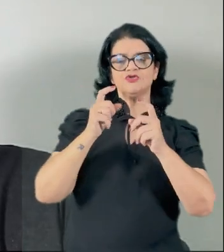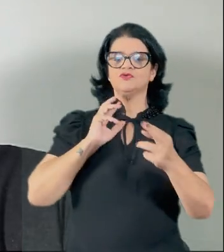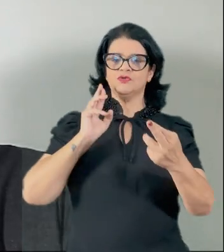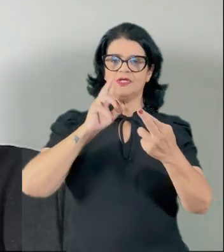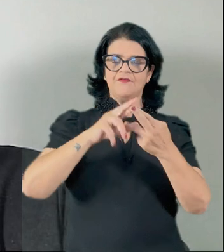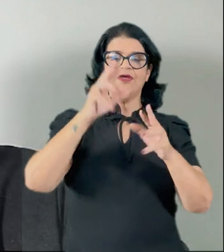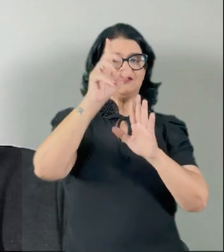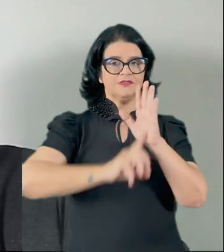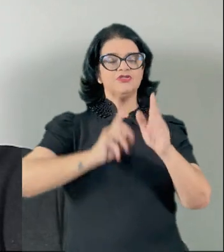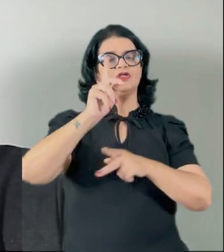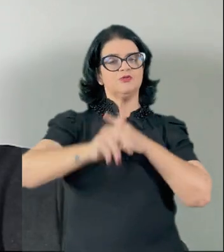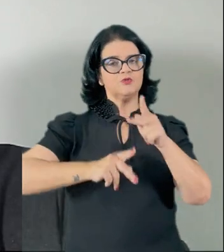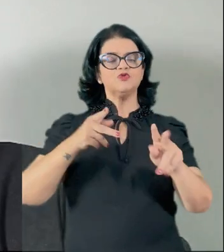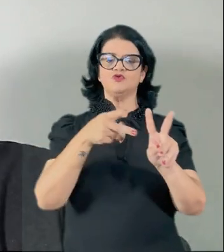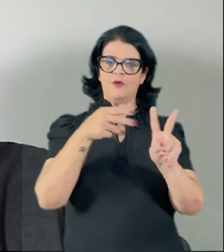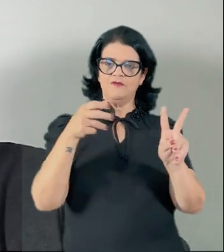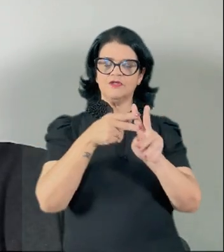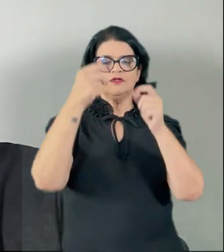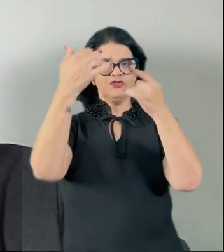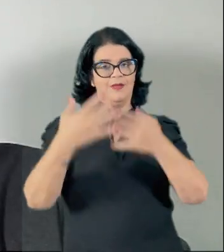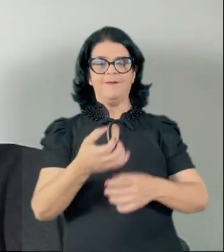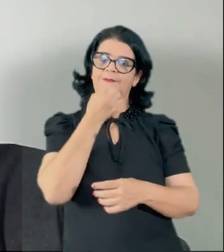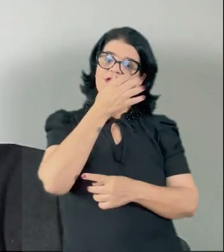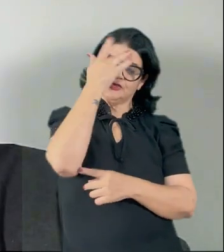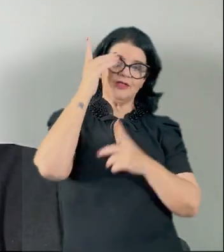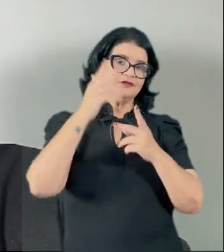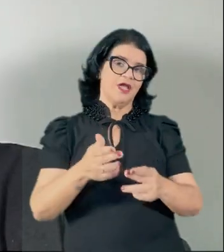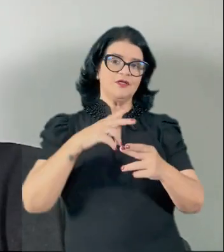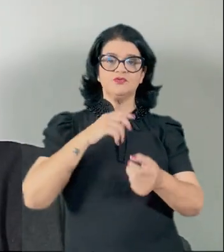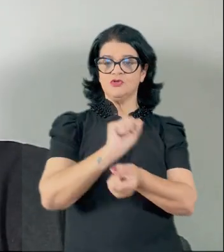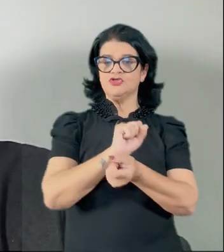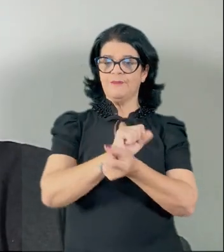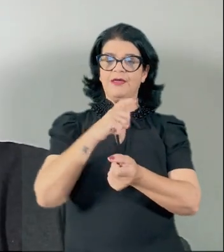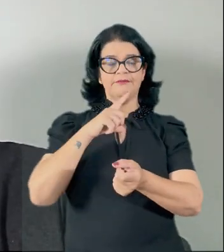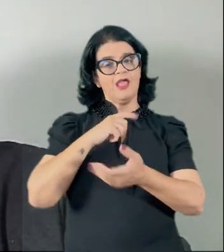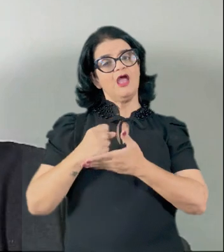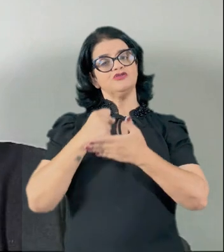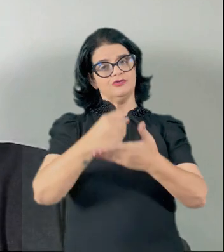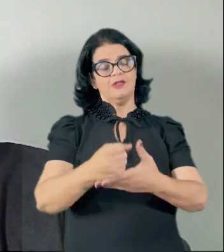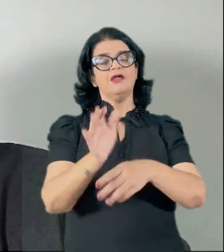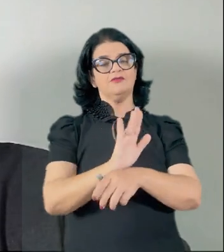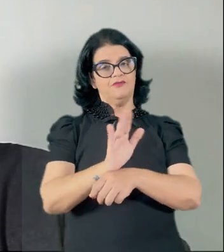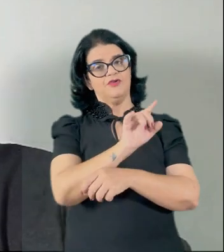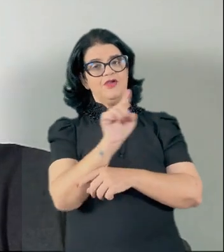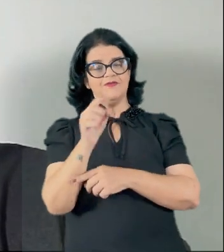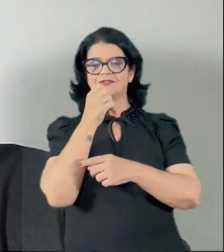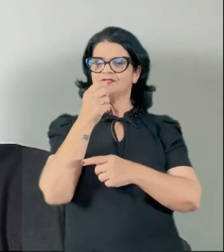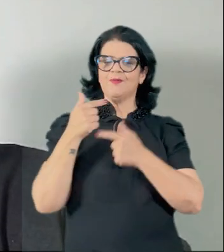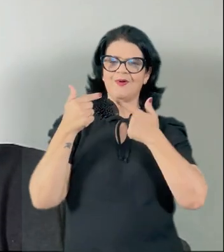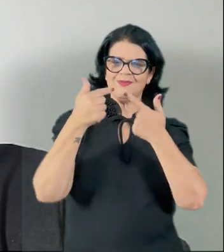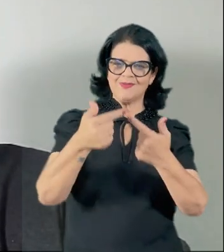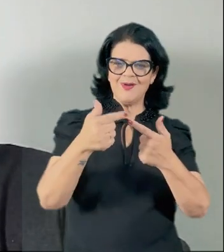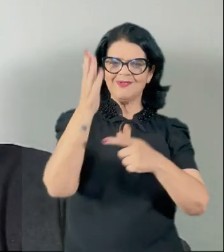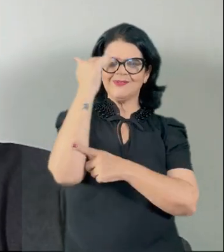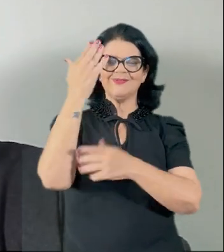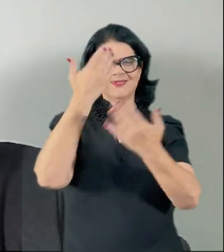importante nas discussões referentes aos direitos dos povos indígenas. Bem, gente, é isso. Espero que esse vídeo tenha ajudado